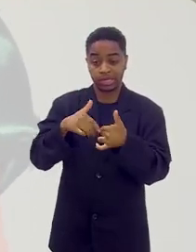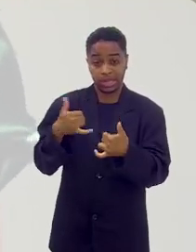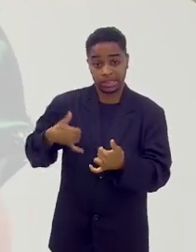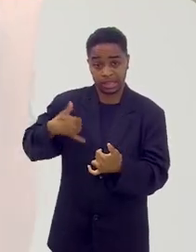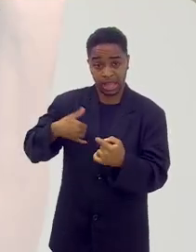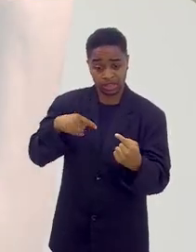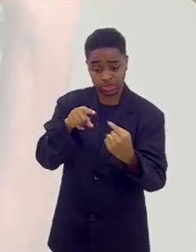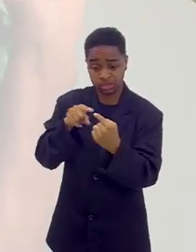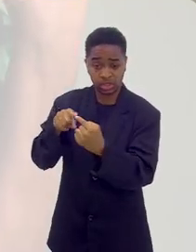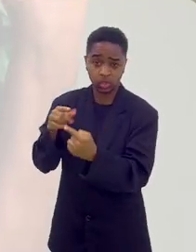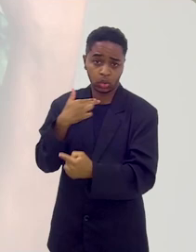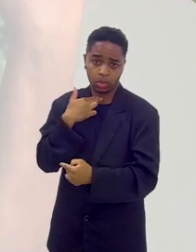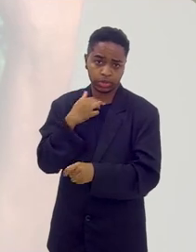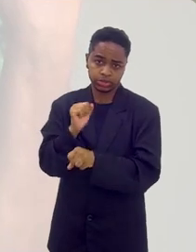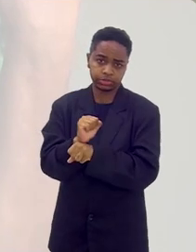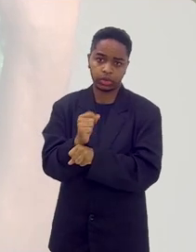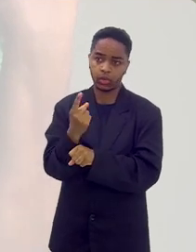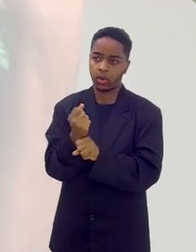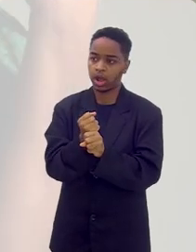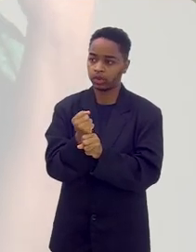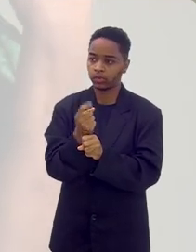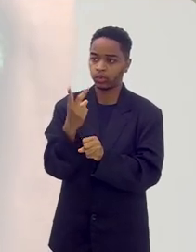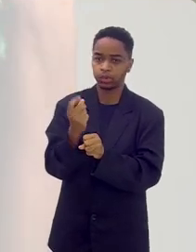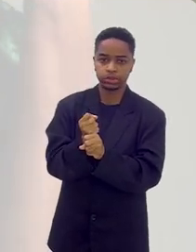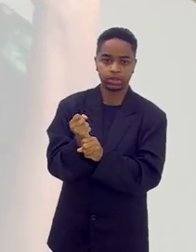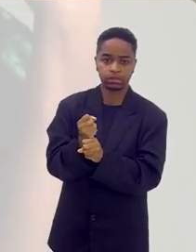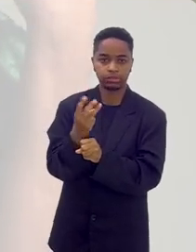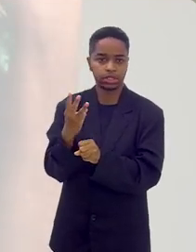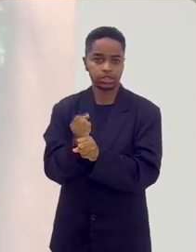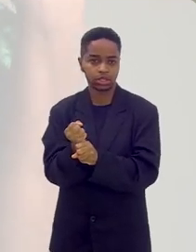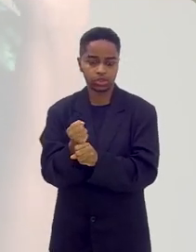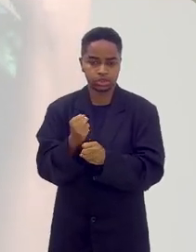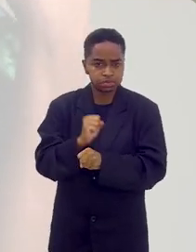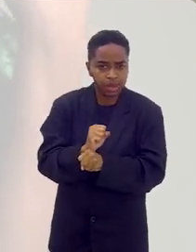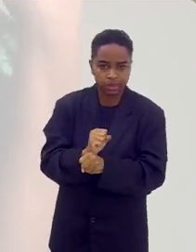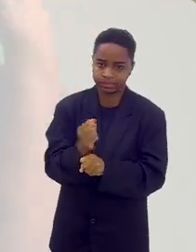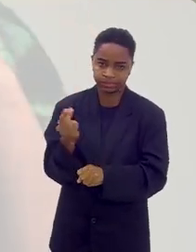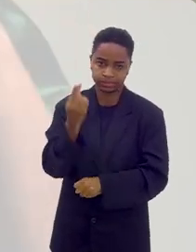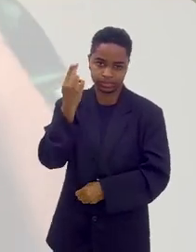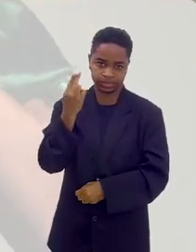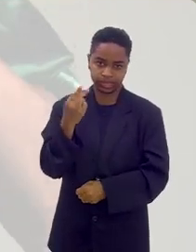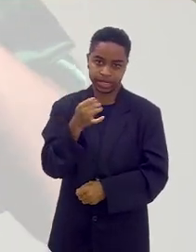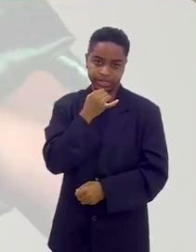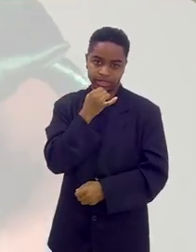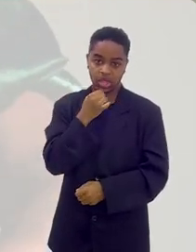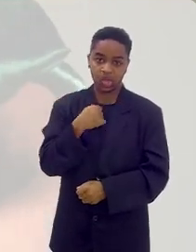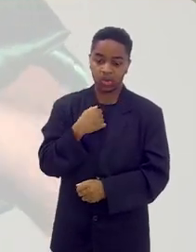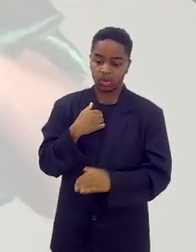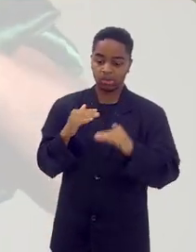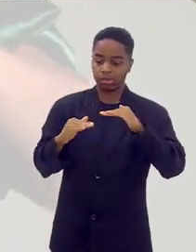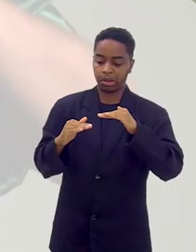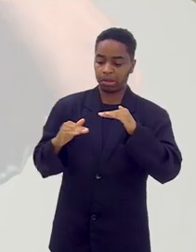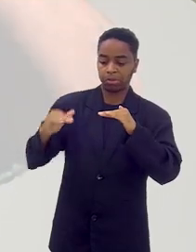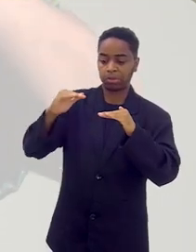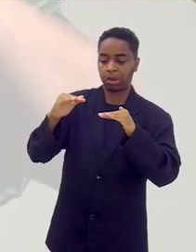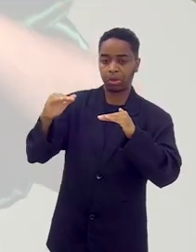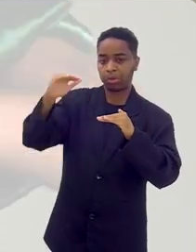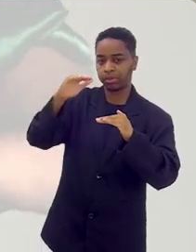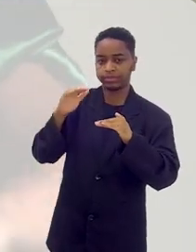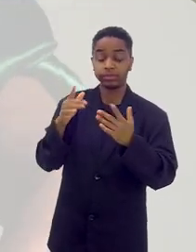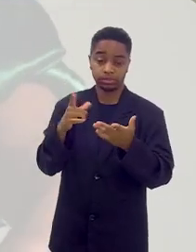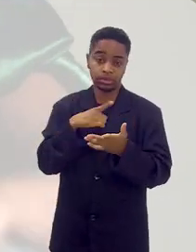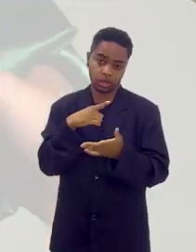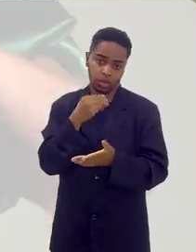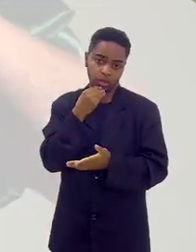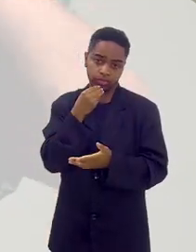que elas têm, que elas não podem ficar esperando um ano, dois anos, anos, anos. Ah, eu sou nível tal, nível tem.